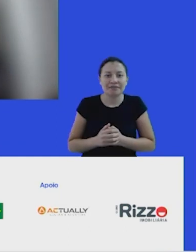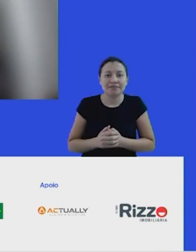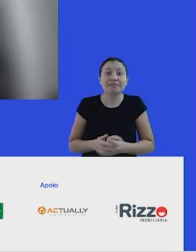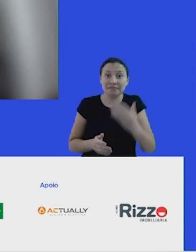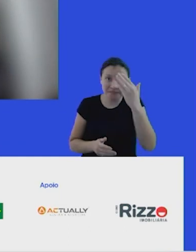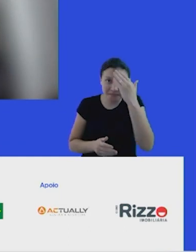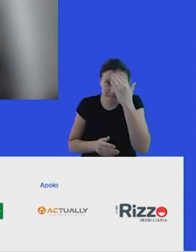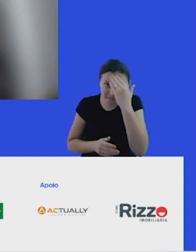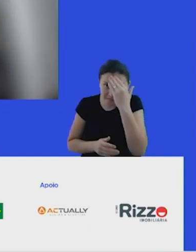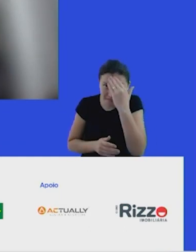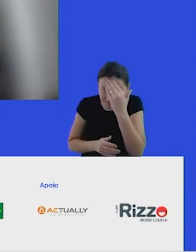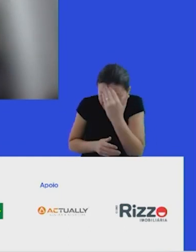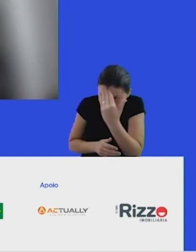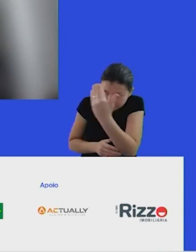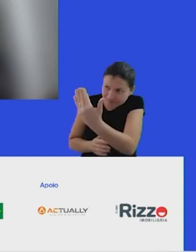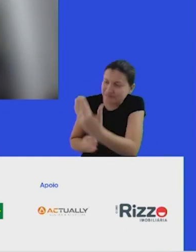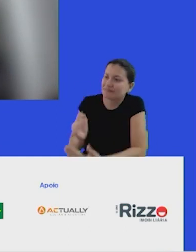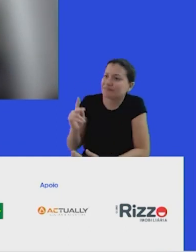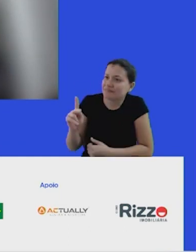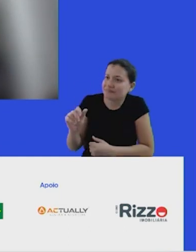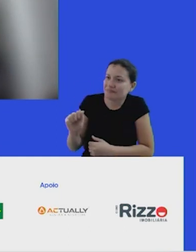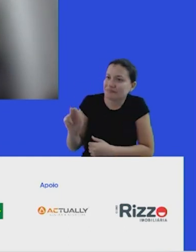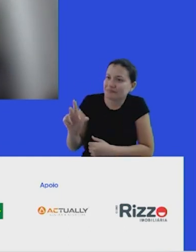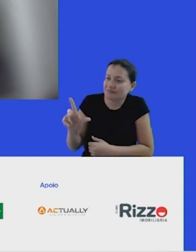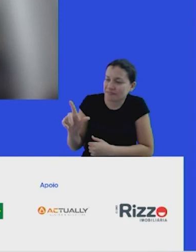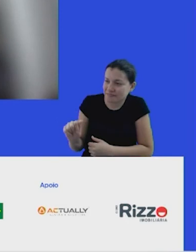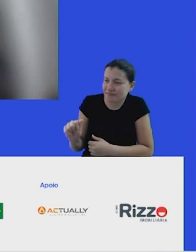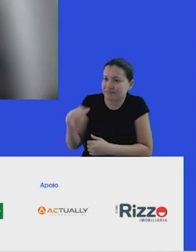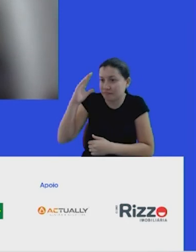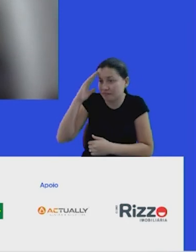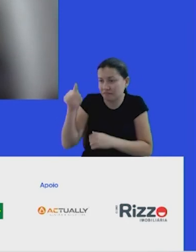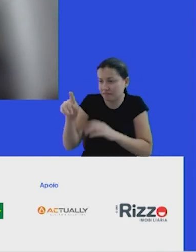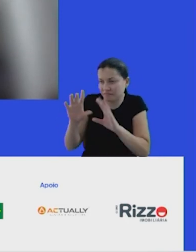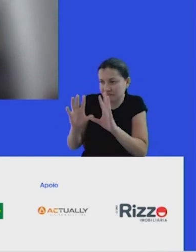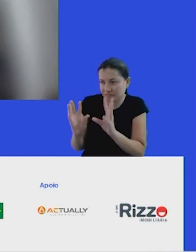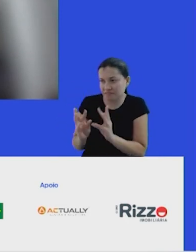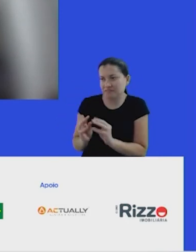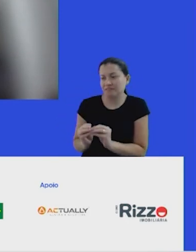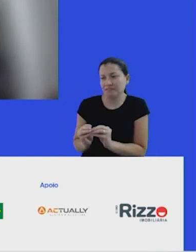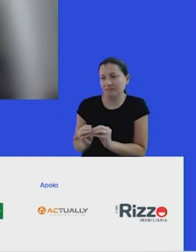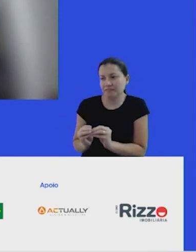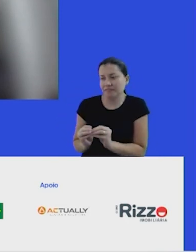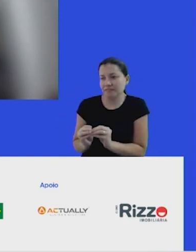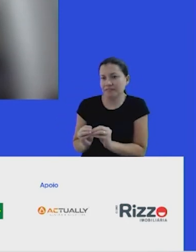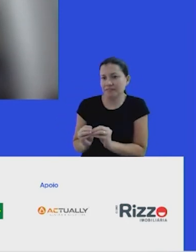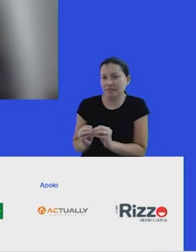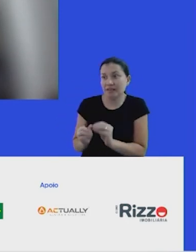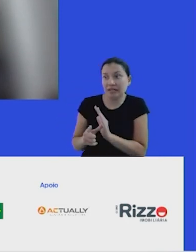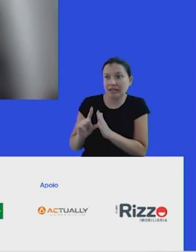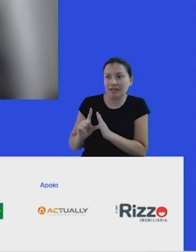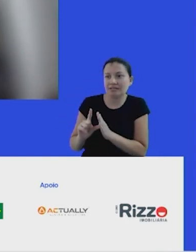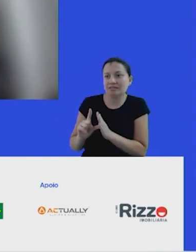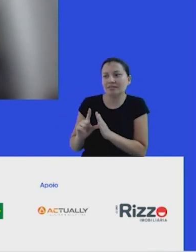agradecer muito a Paula e que você faça as suas considerações finais antes da gente devolver